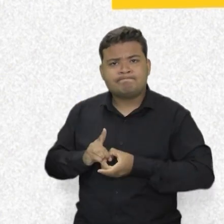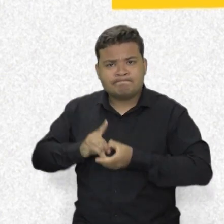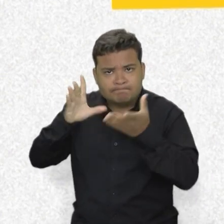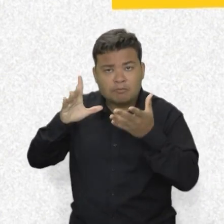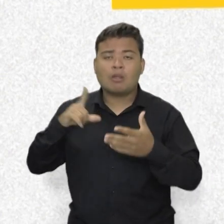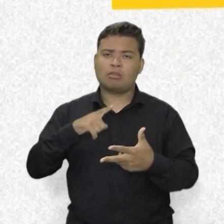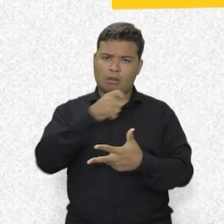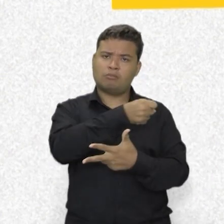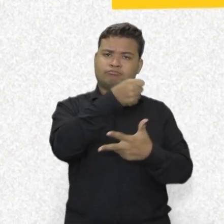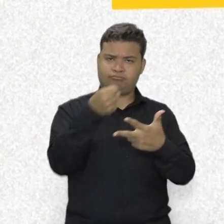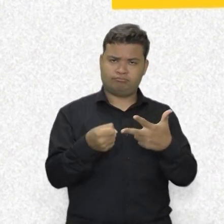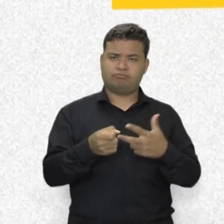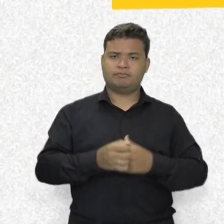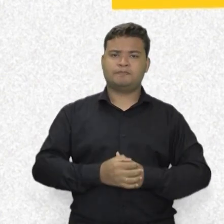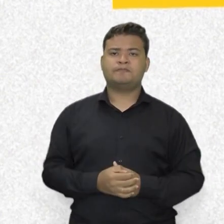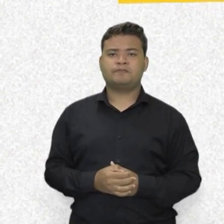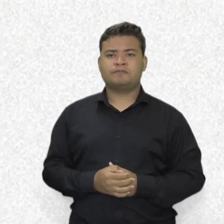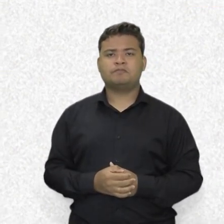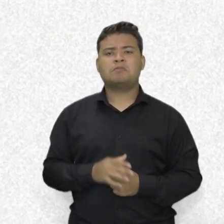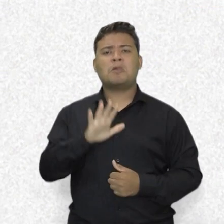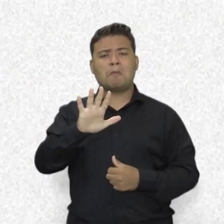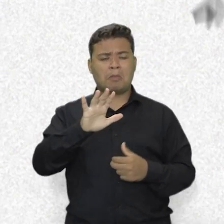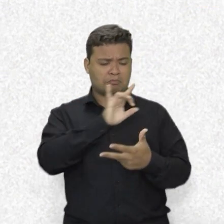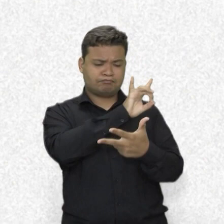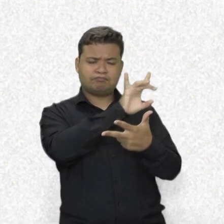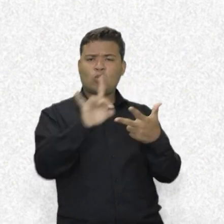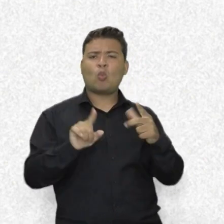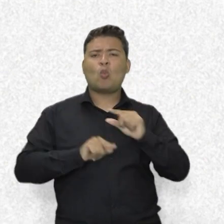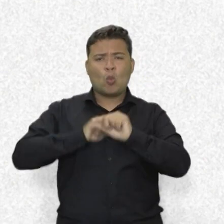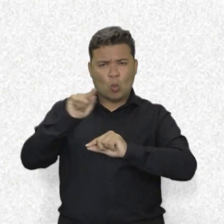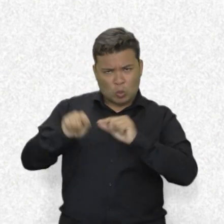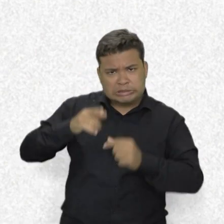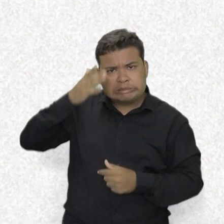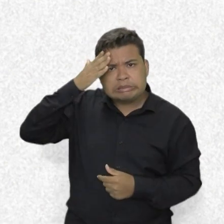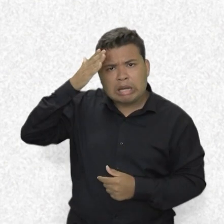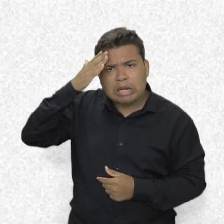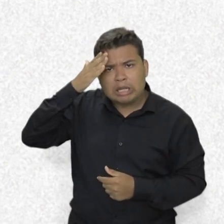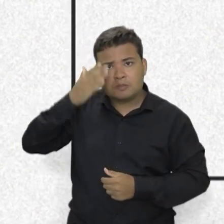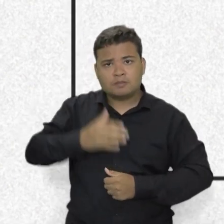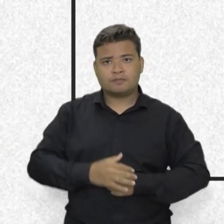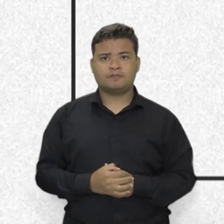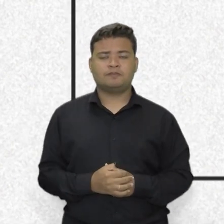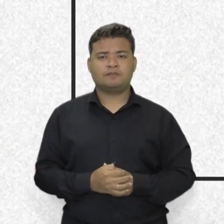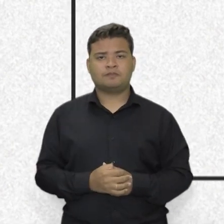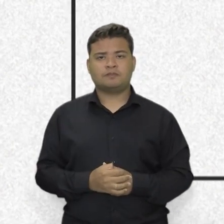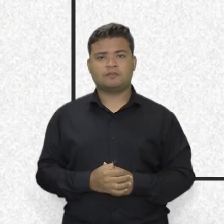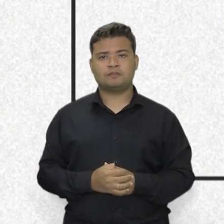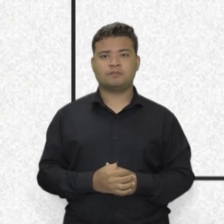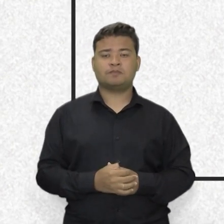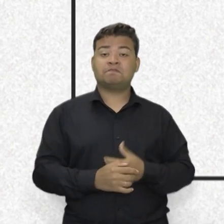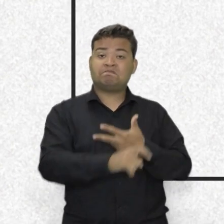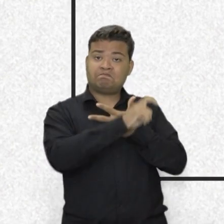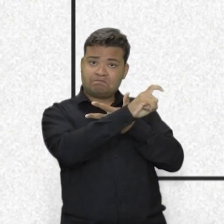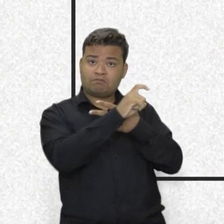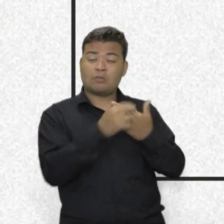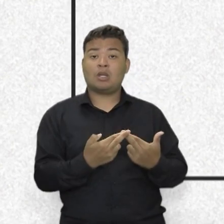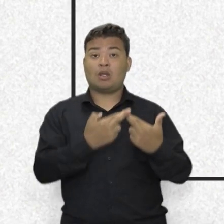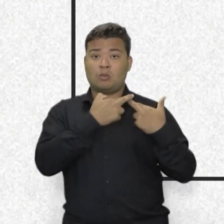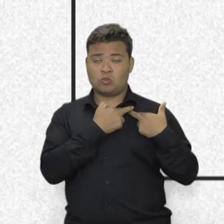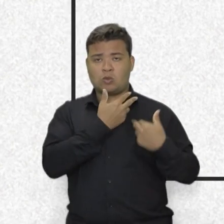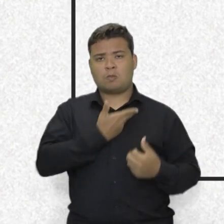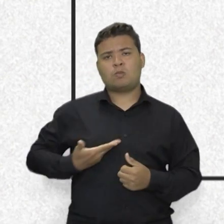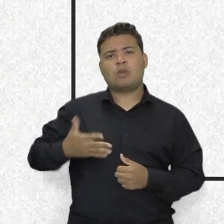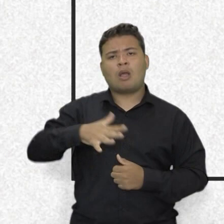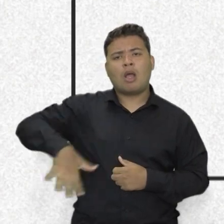país democrático, adota esse modelo. Você sabe o que faz cada poder? O executivo é responsável pela